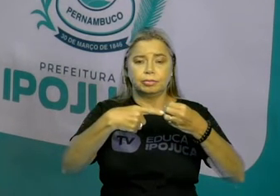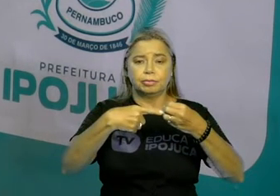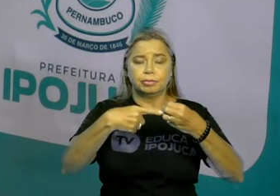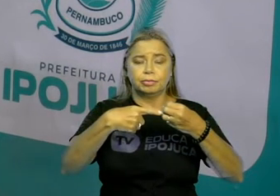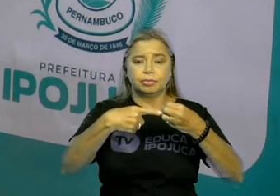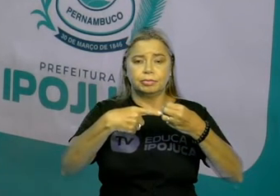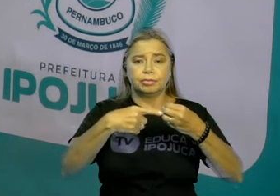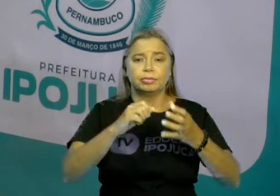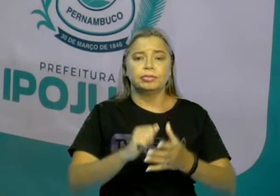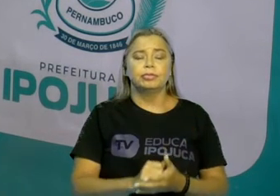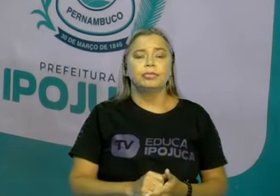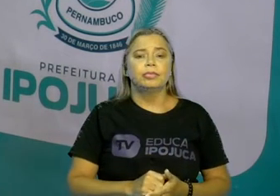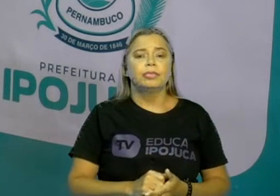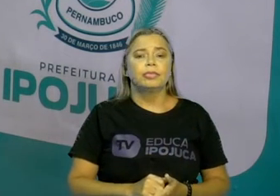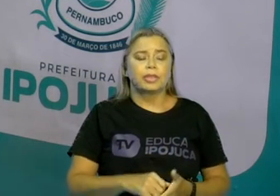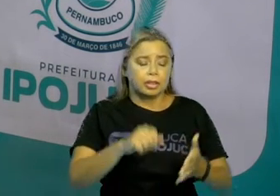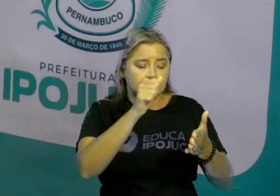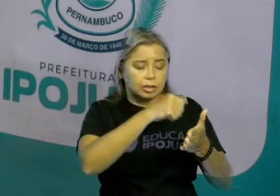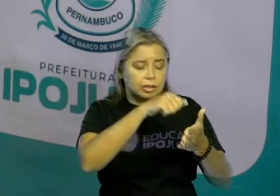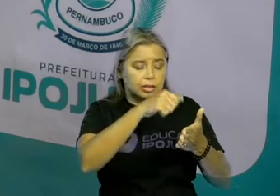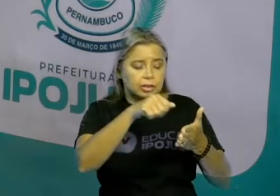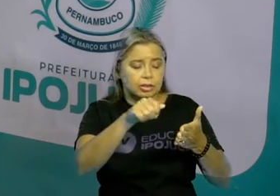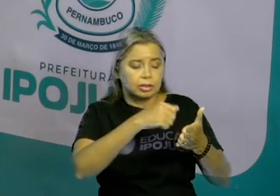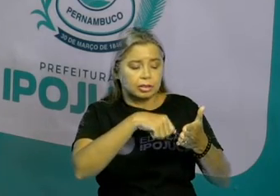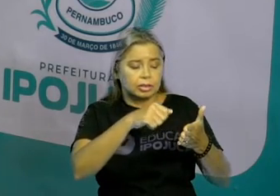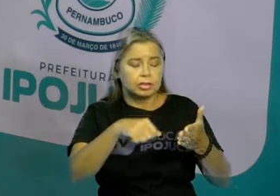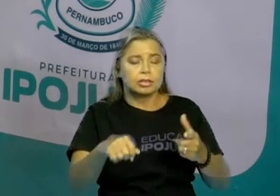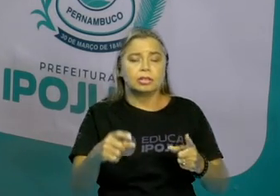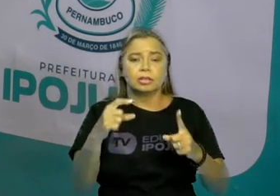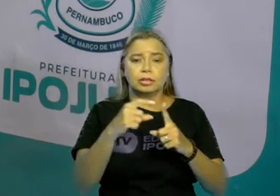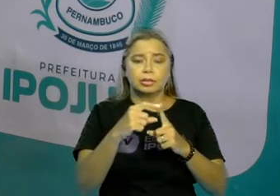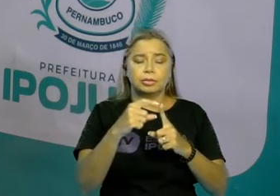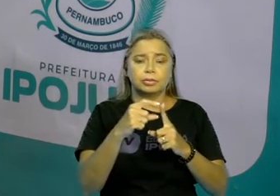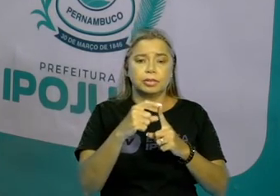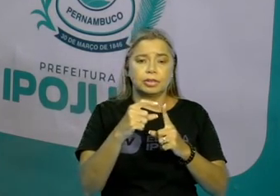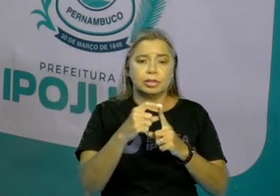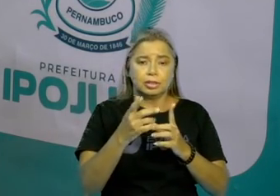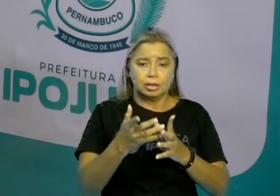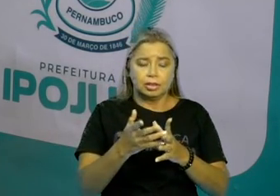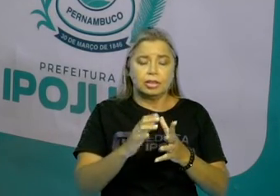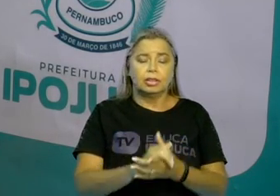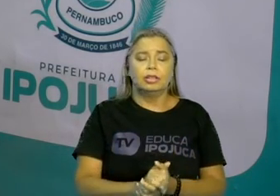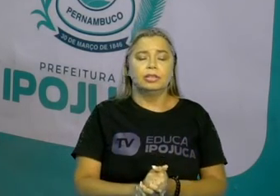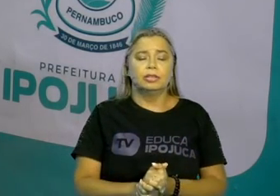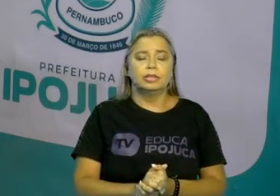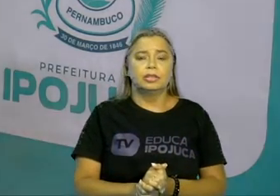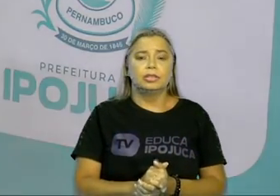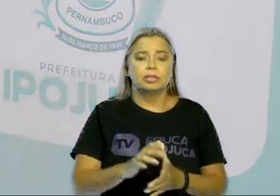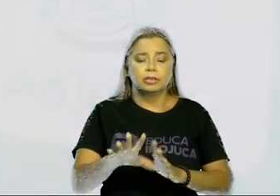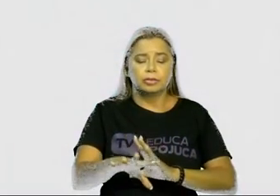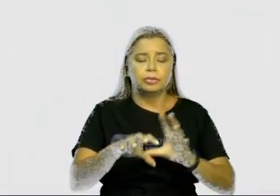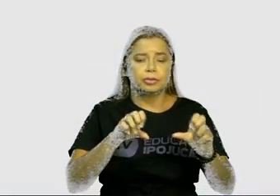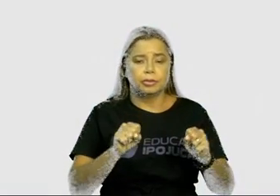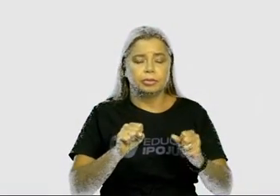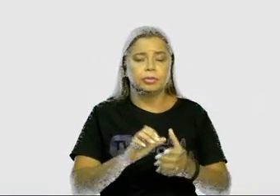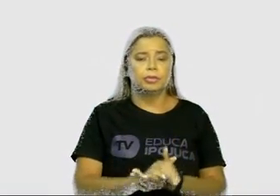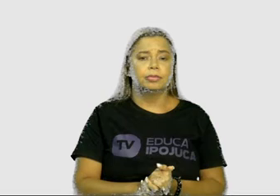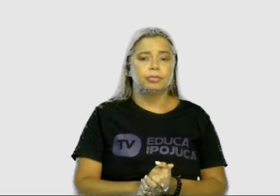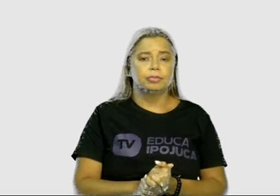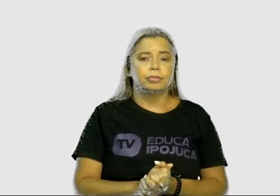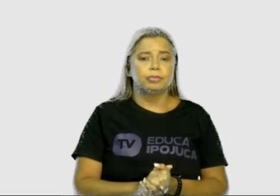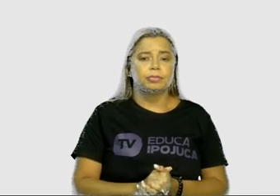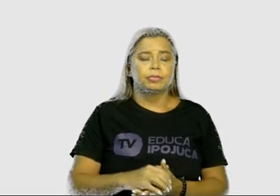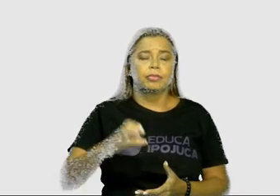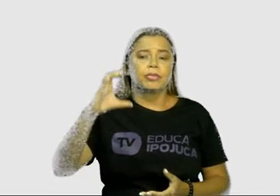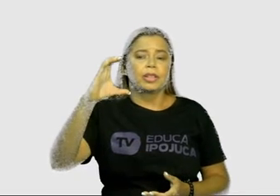A escrita de palavras em composição de sílabas e letras se dá da seguinte forma. O C